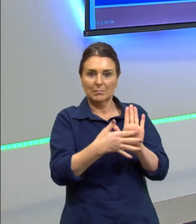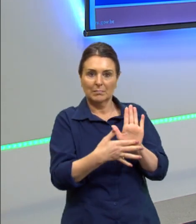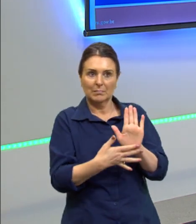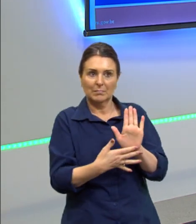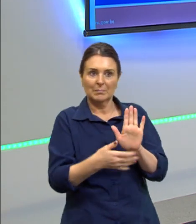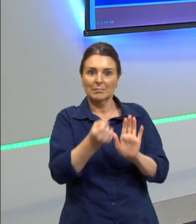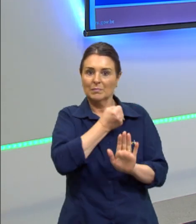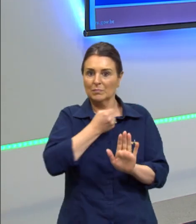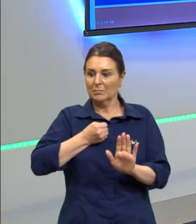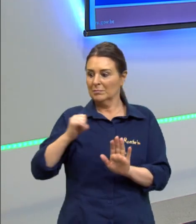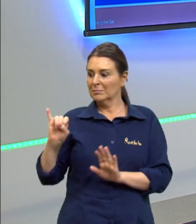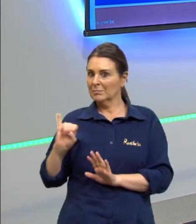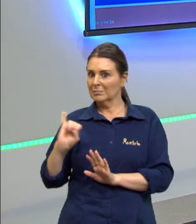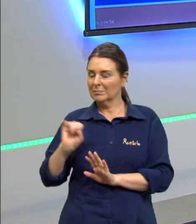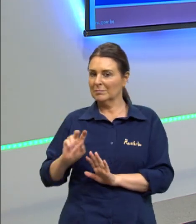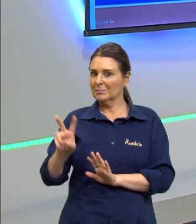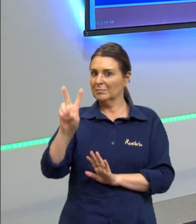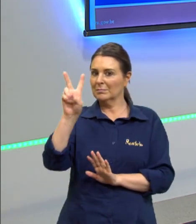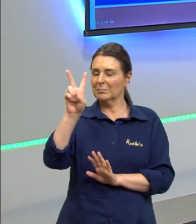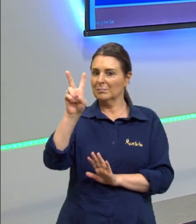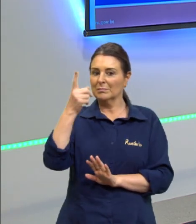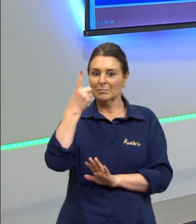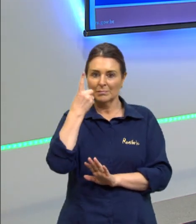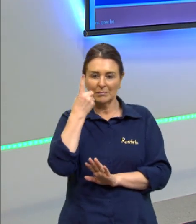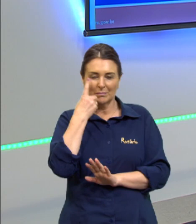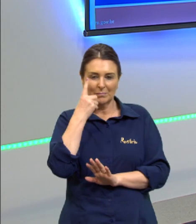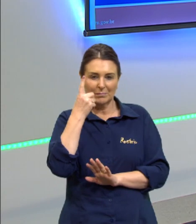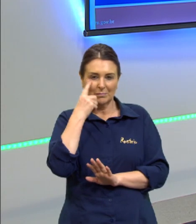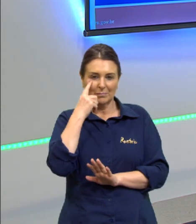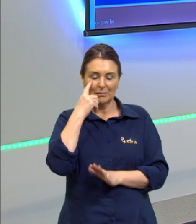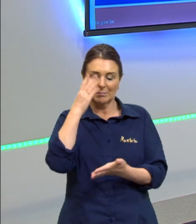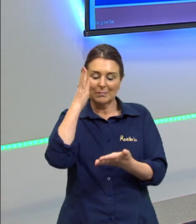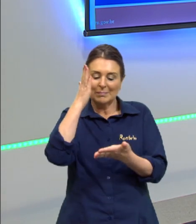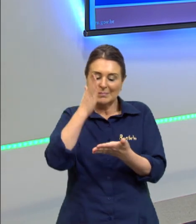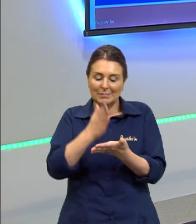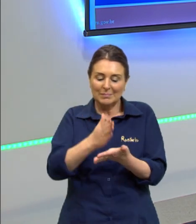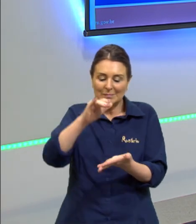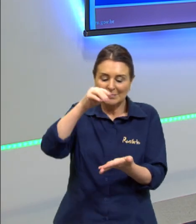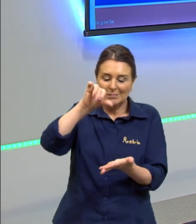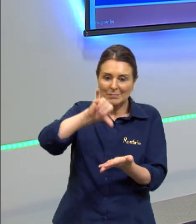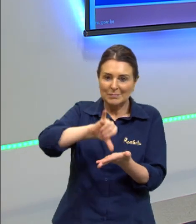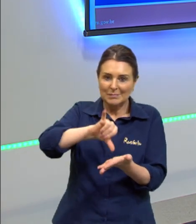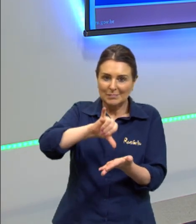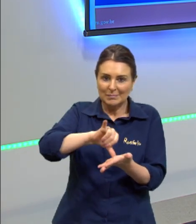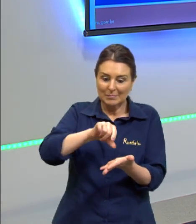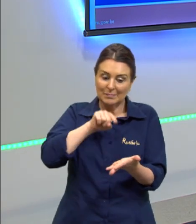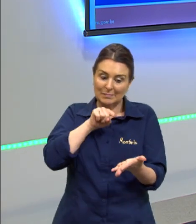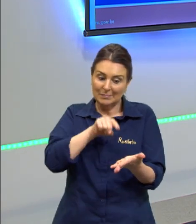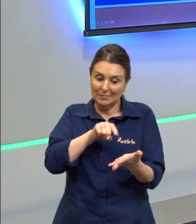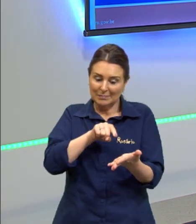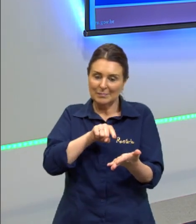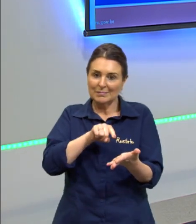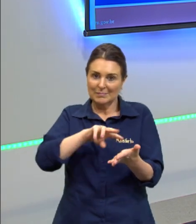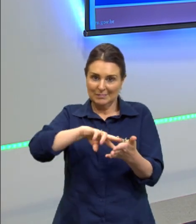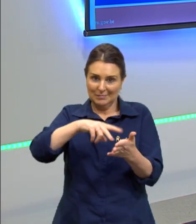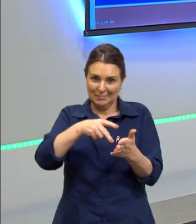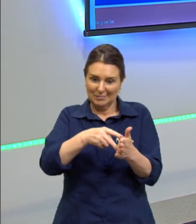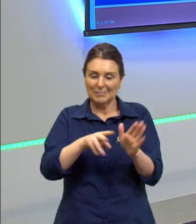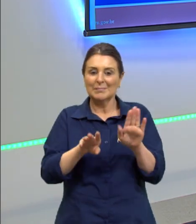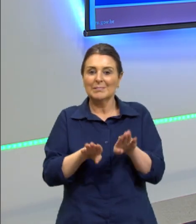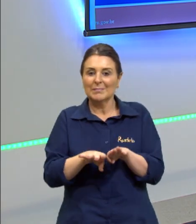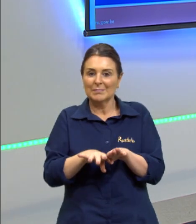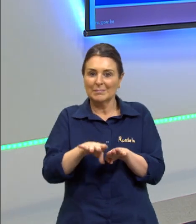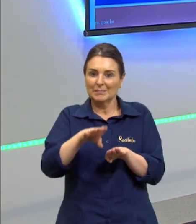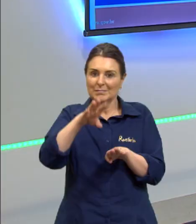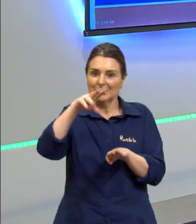ímpar de valores, basta que a gente pegue o termo central e ele então é a nossa mediana. Então aqui